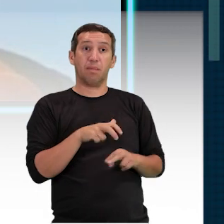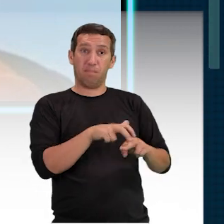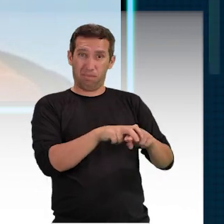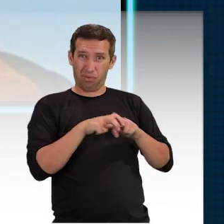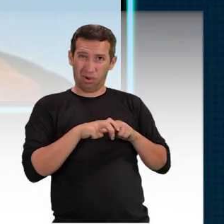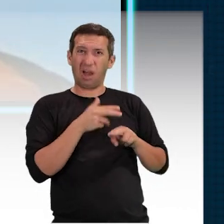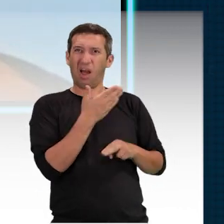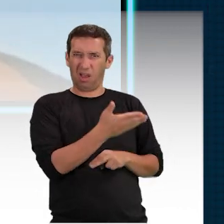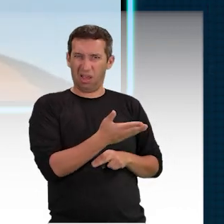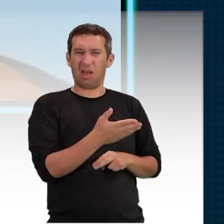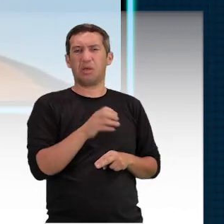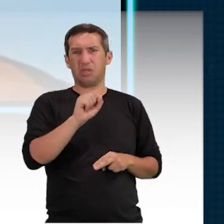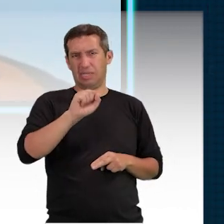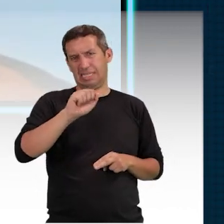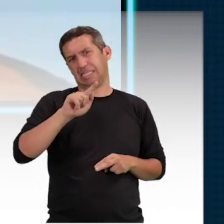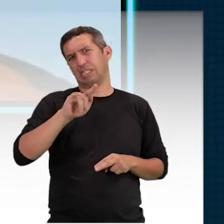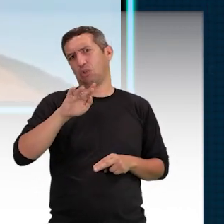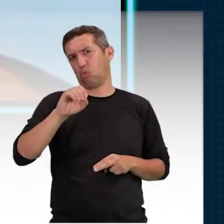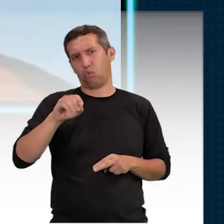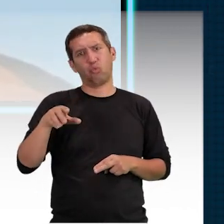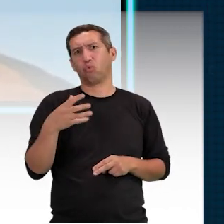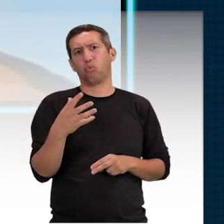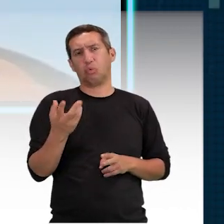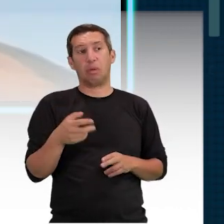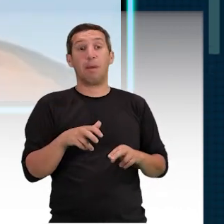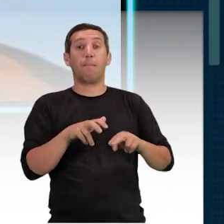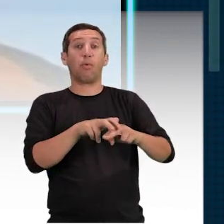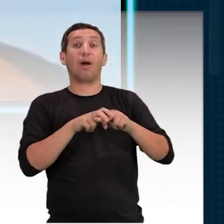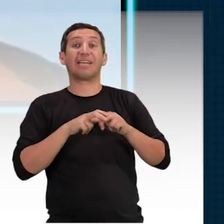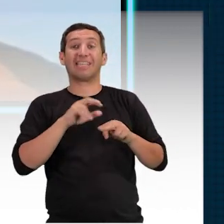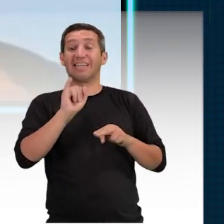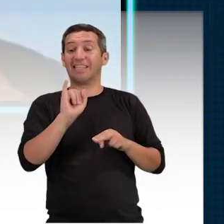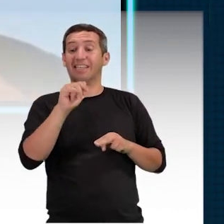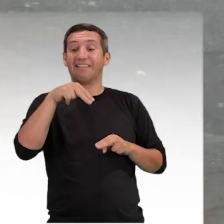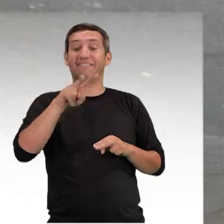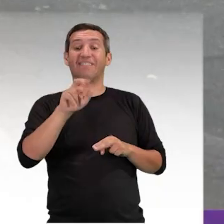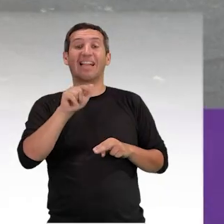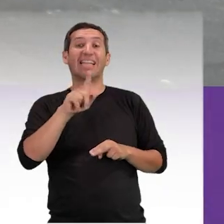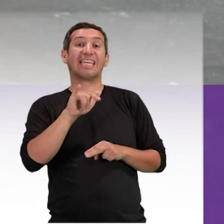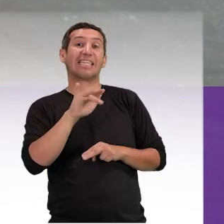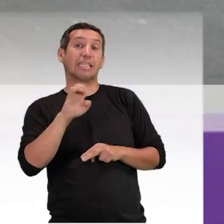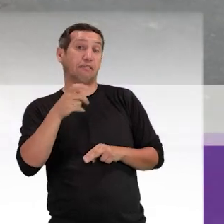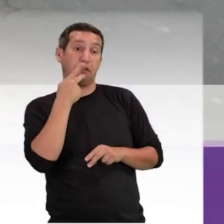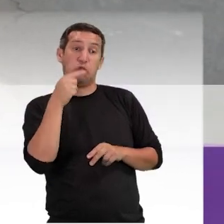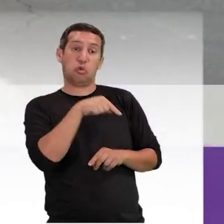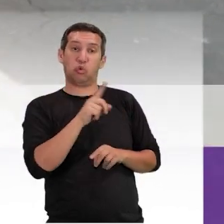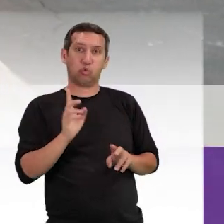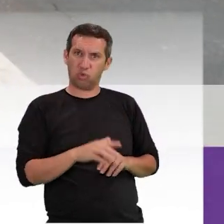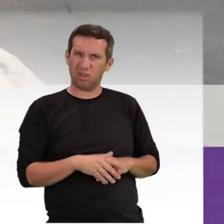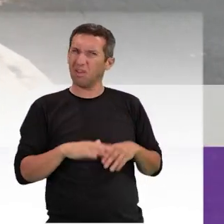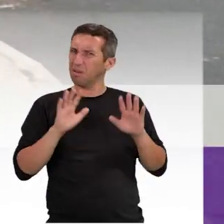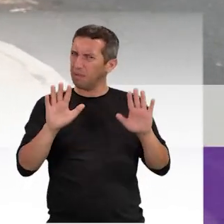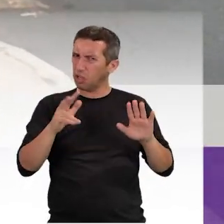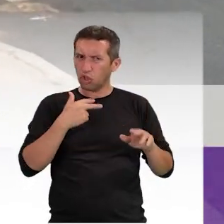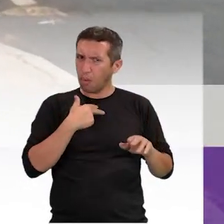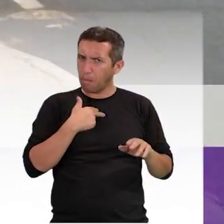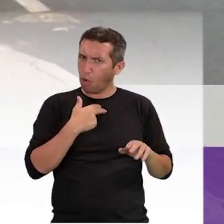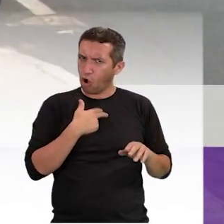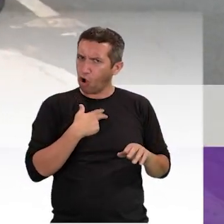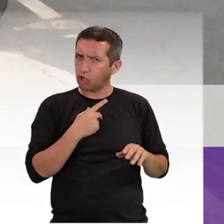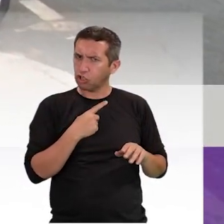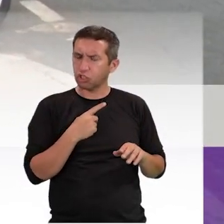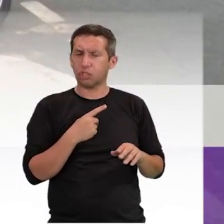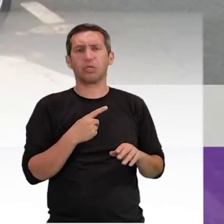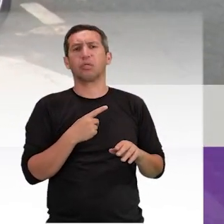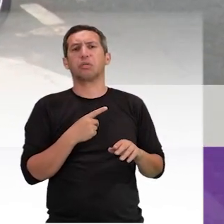o seguro pessoal de invalidez, sob esse fundamento. Para as instituições, não se deve negar a